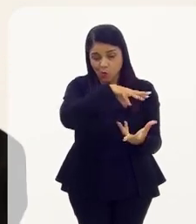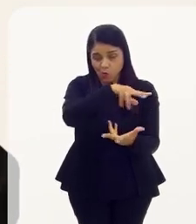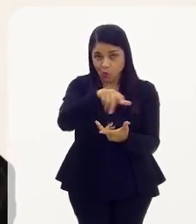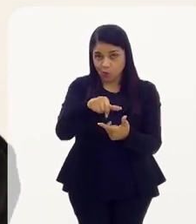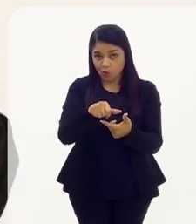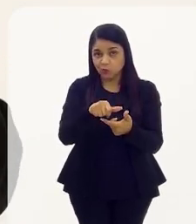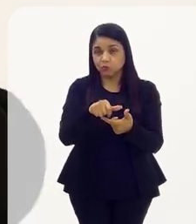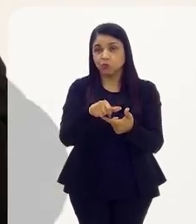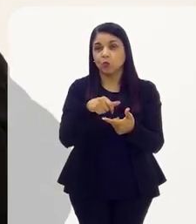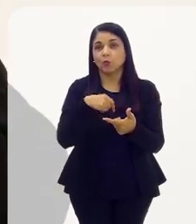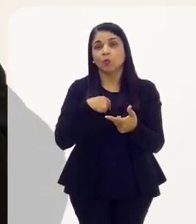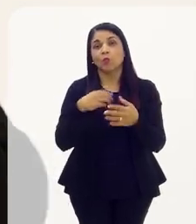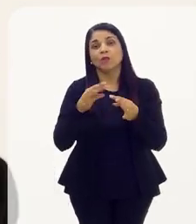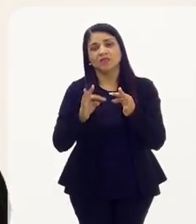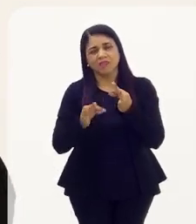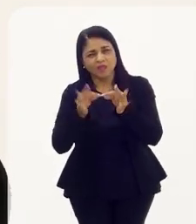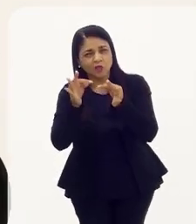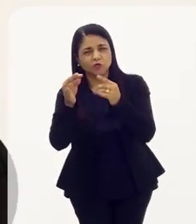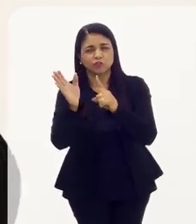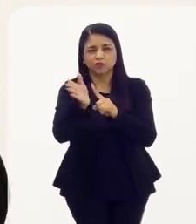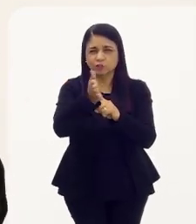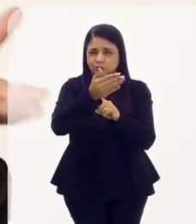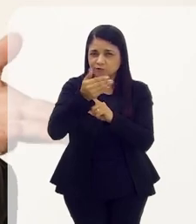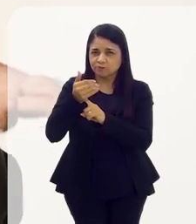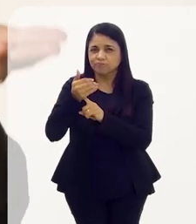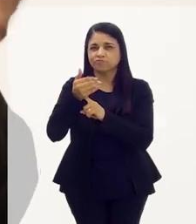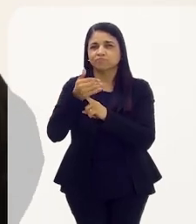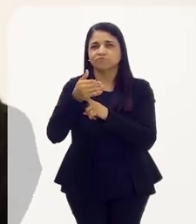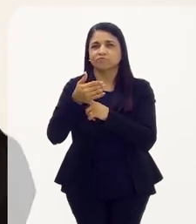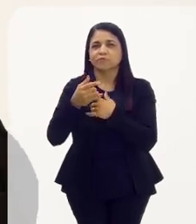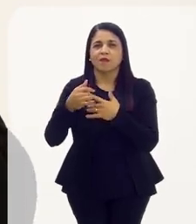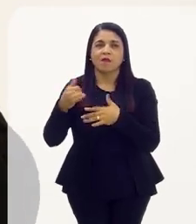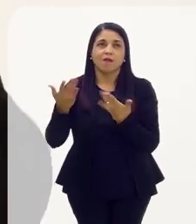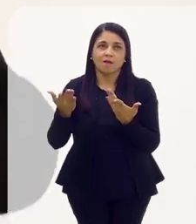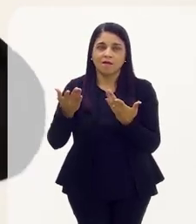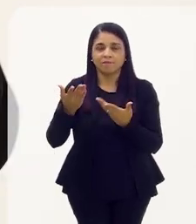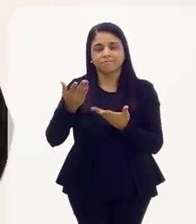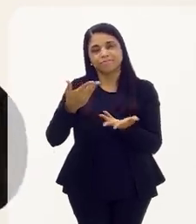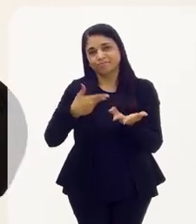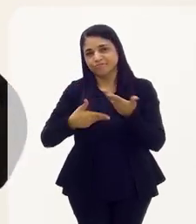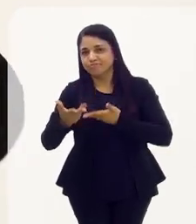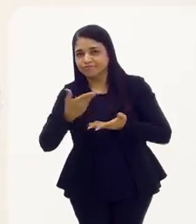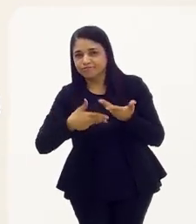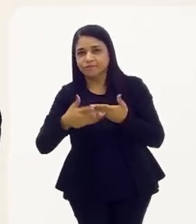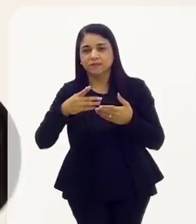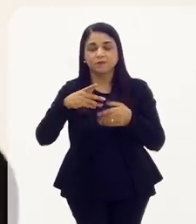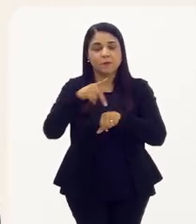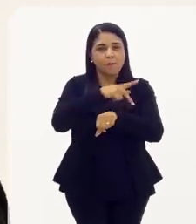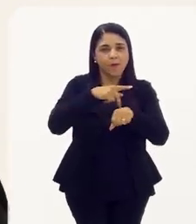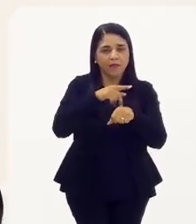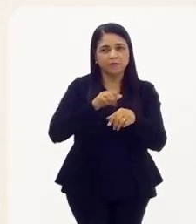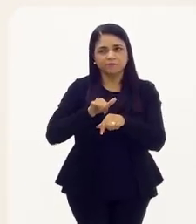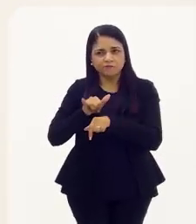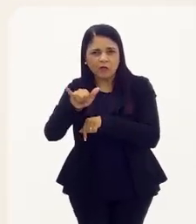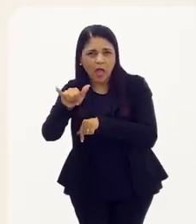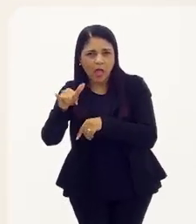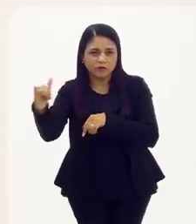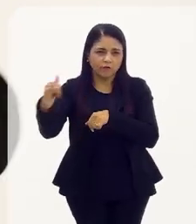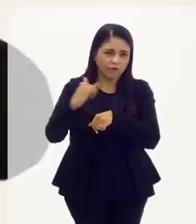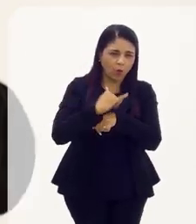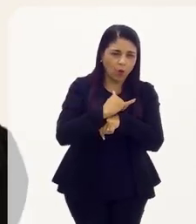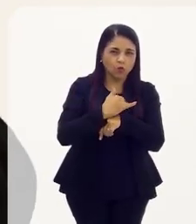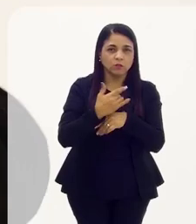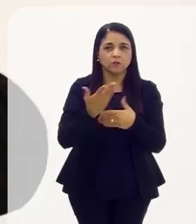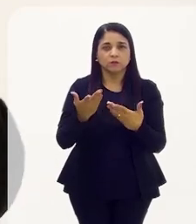mais o mundo está se tornando pequeno, seja pela tecnologia, seja aviação, várias formas. Você sai de um país, vai para o